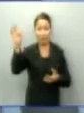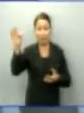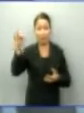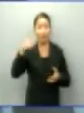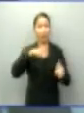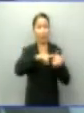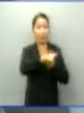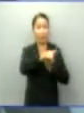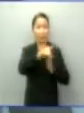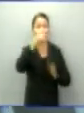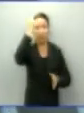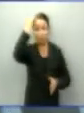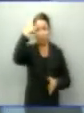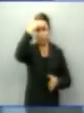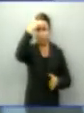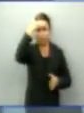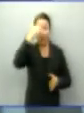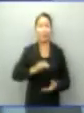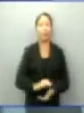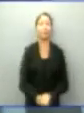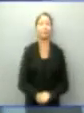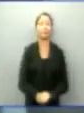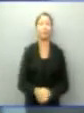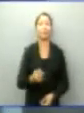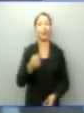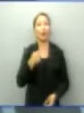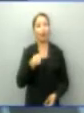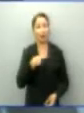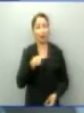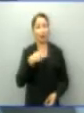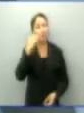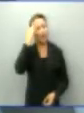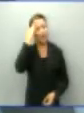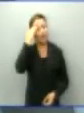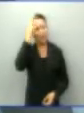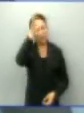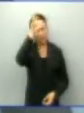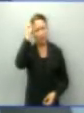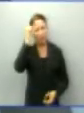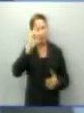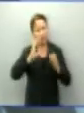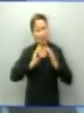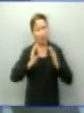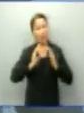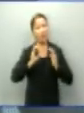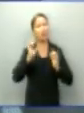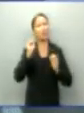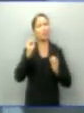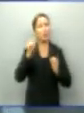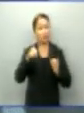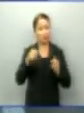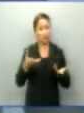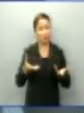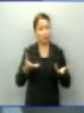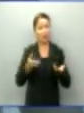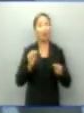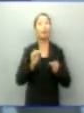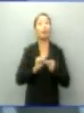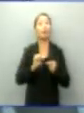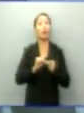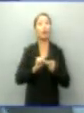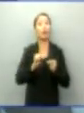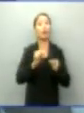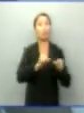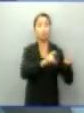candidato do PSOL. Pode fazer a pergunta, por favor. O senhor sabe que Mato Grosso é um Estado rico, produz muito e, aliás, quem produz fica